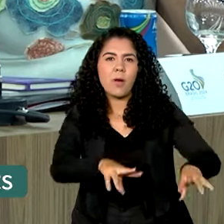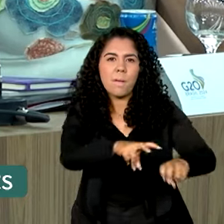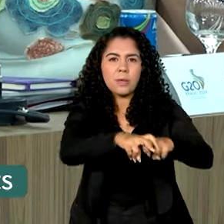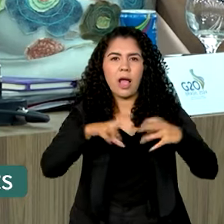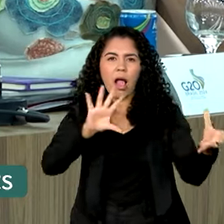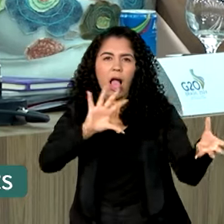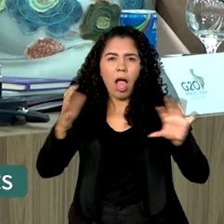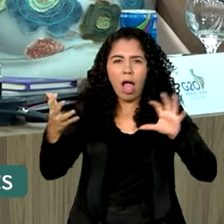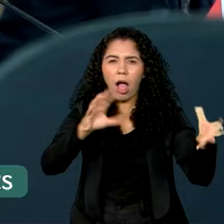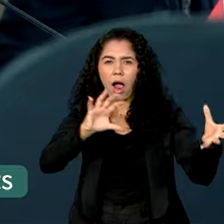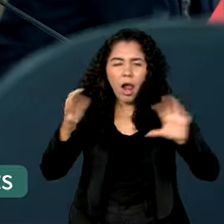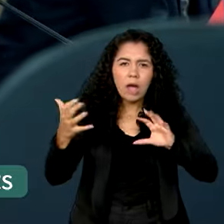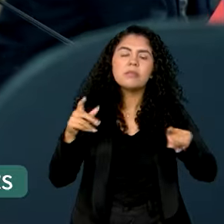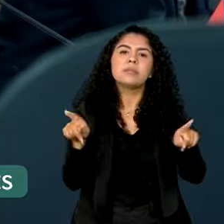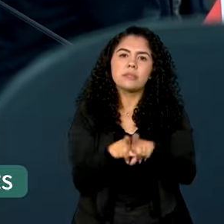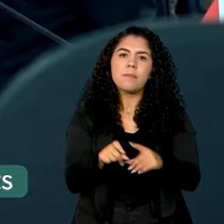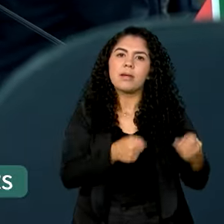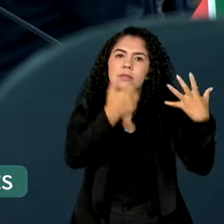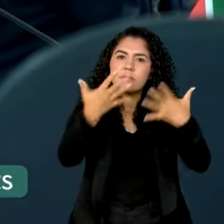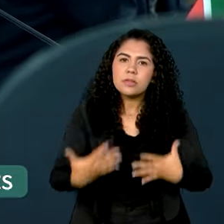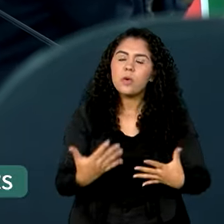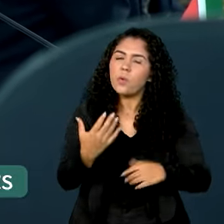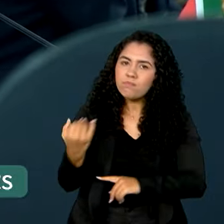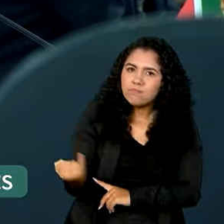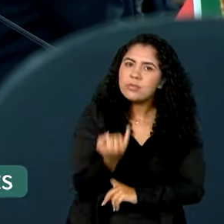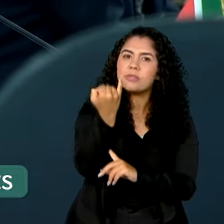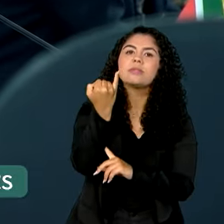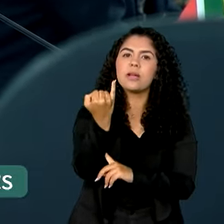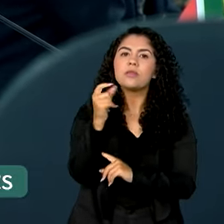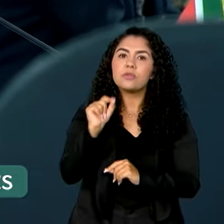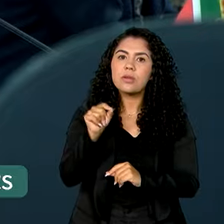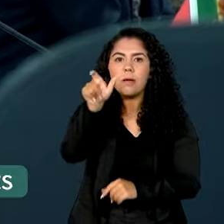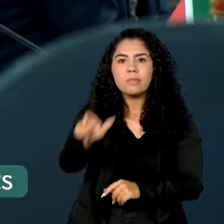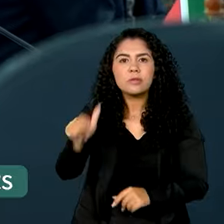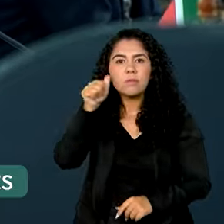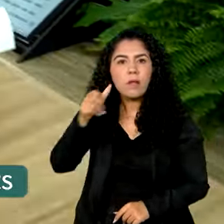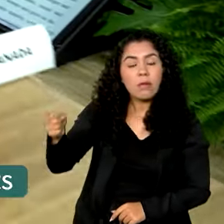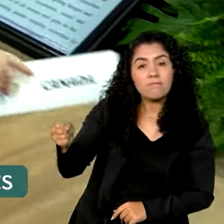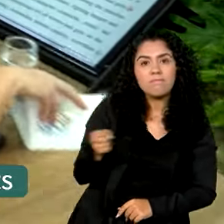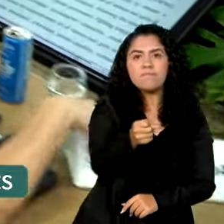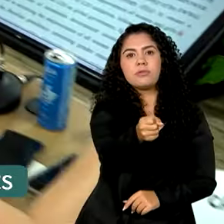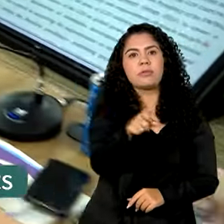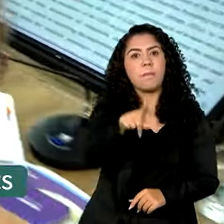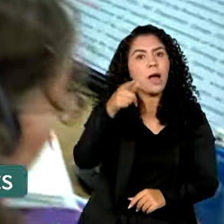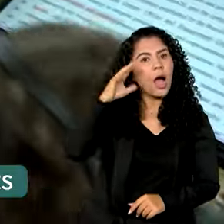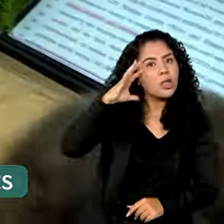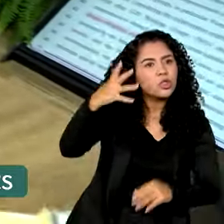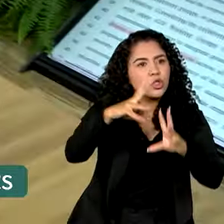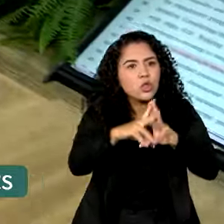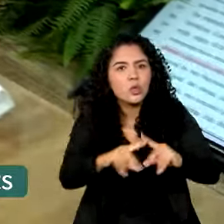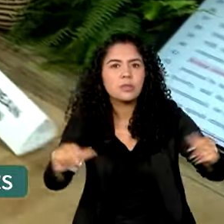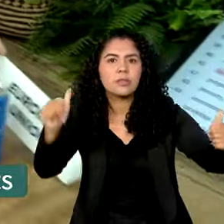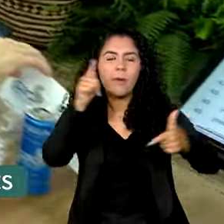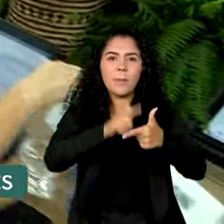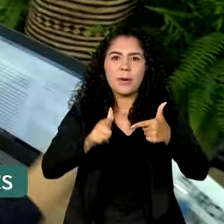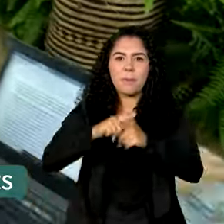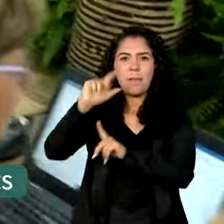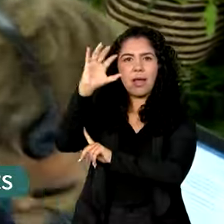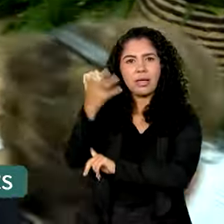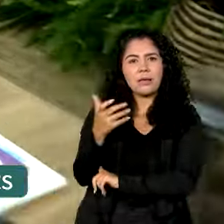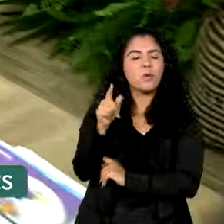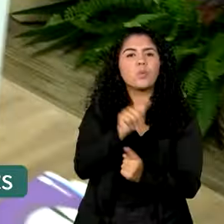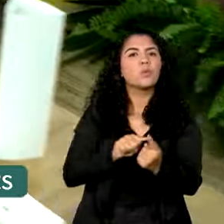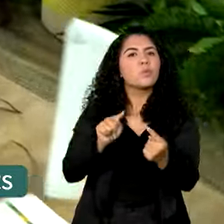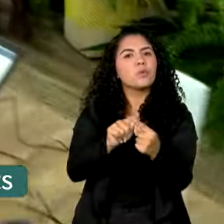climáticas e destacou a importância de colocá-las no centro das soluções para a crise climática, promovendo